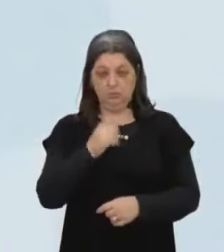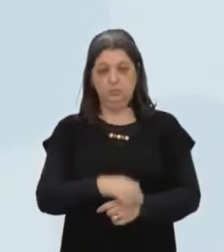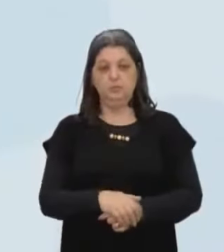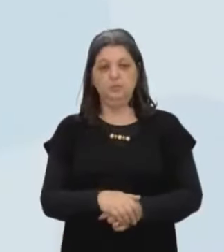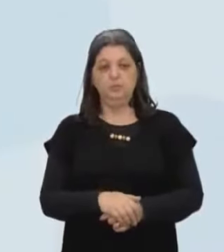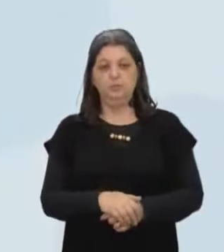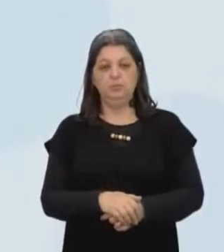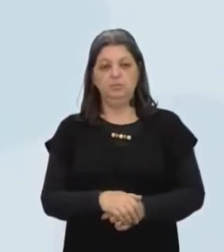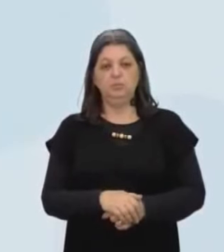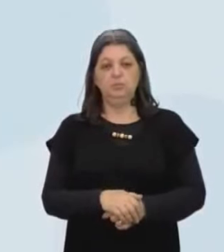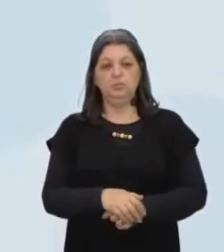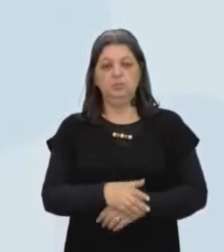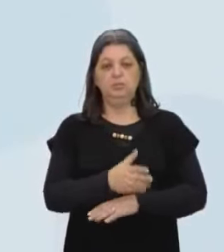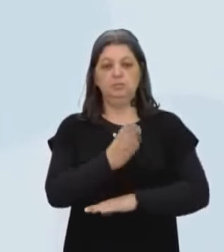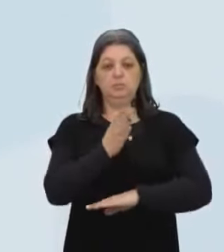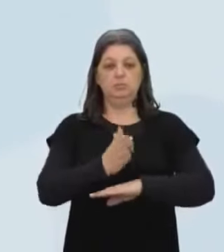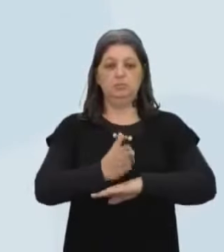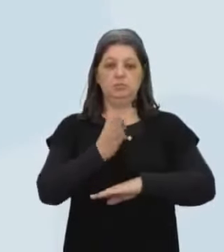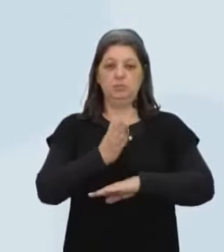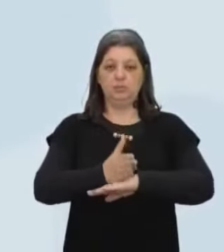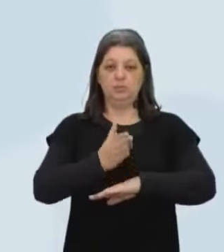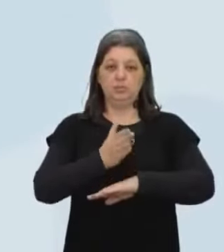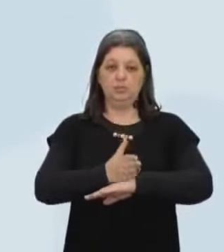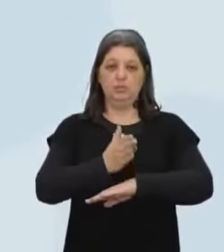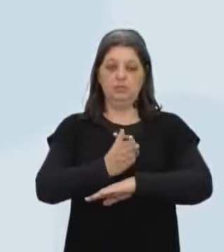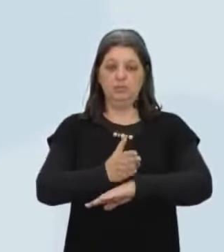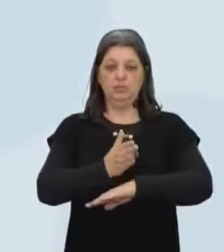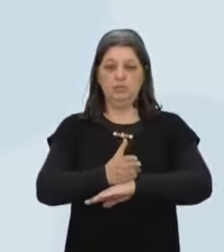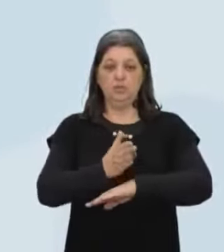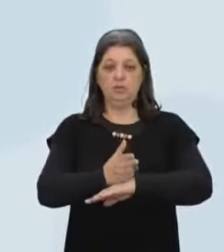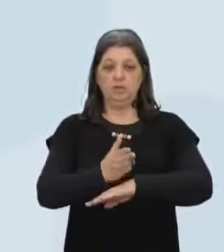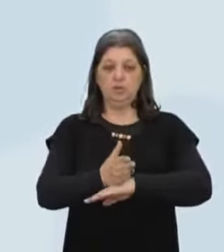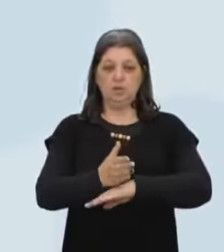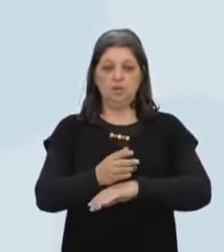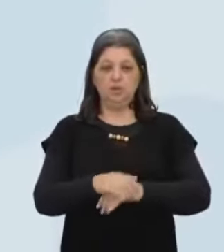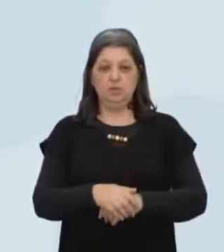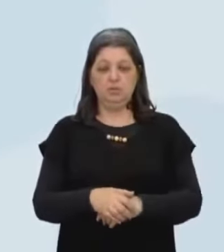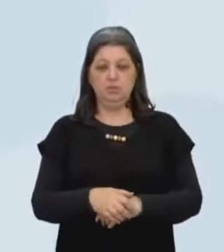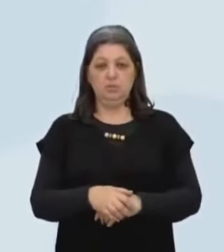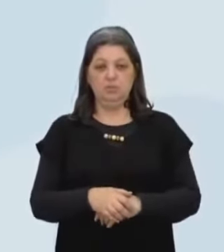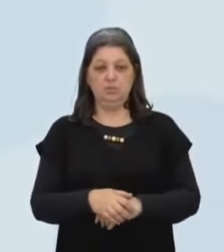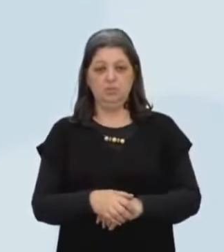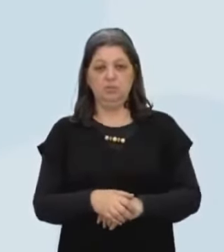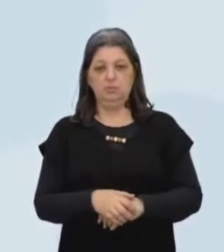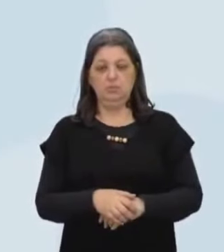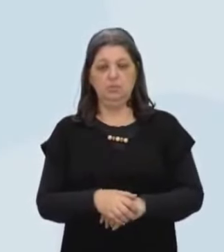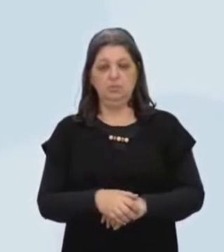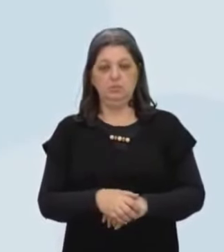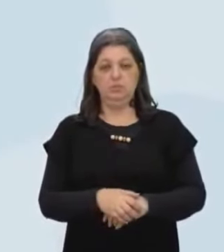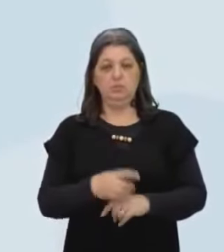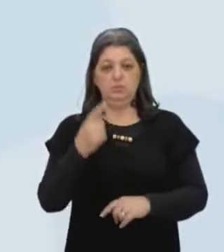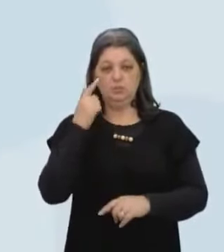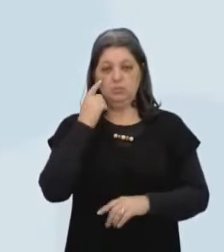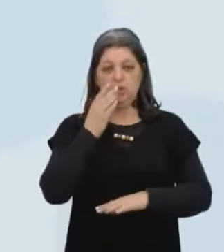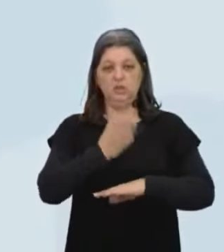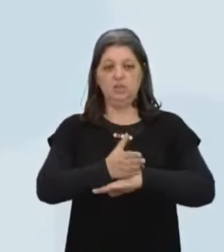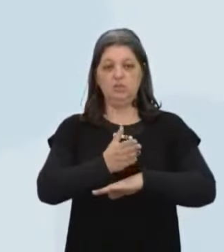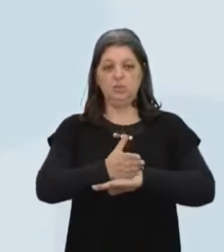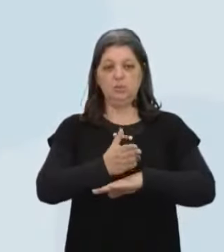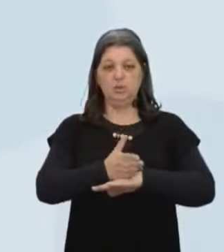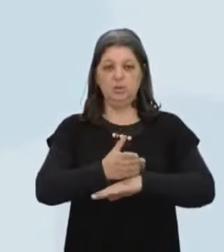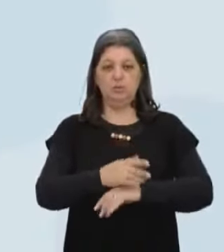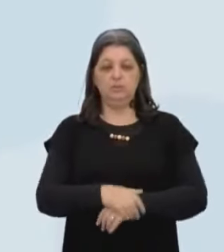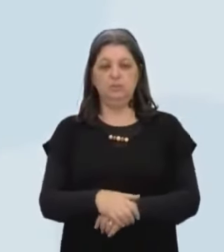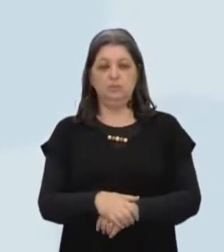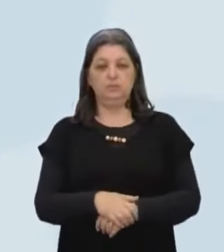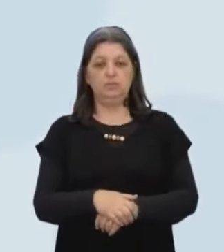A Idade Contemporânea Janas Nos brinde com sua voz Maviosa Leia